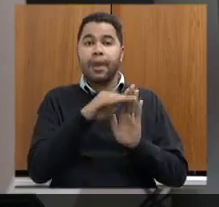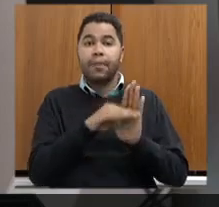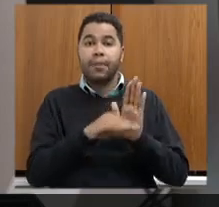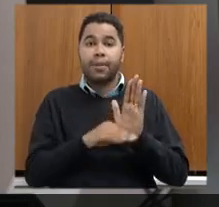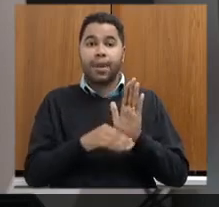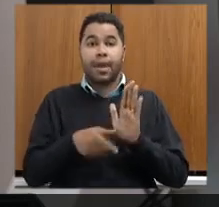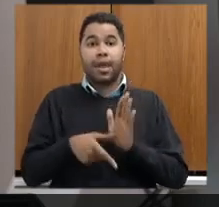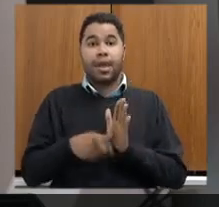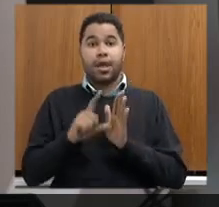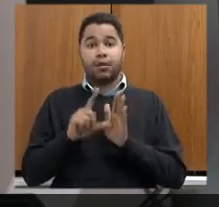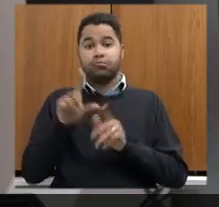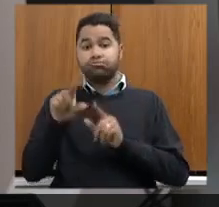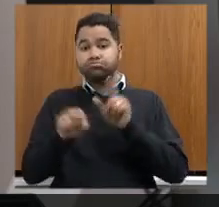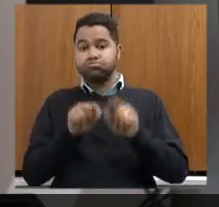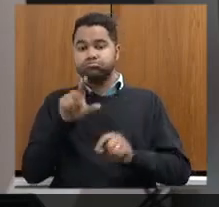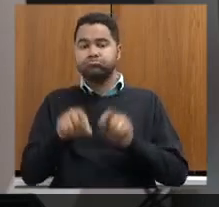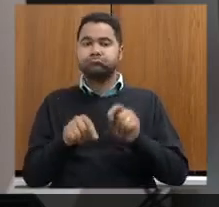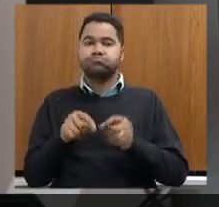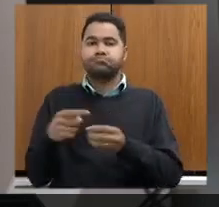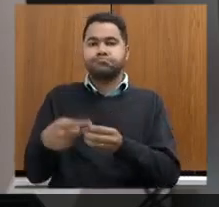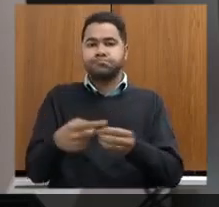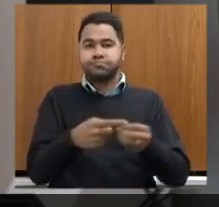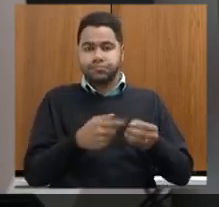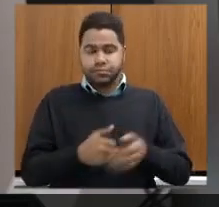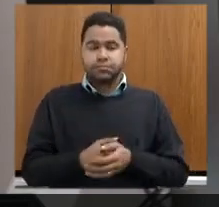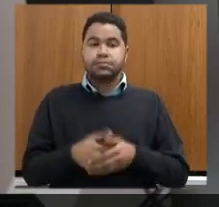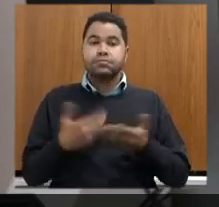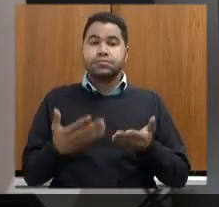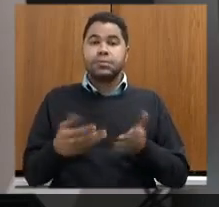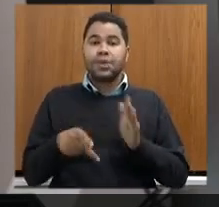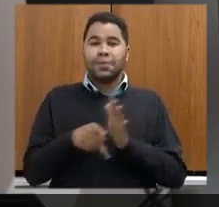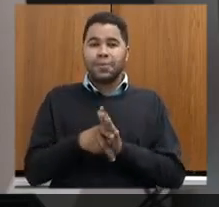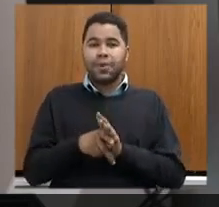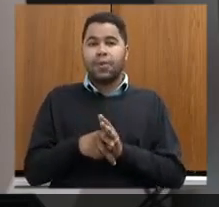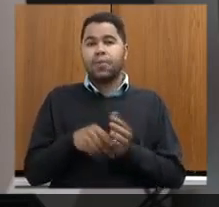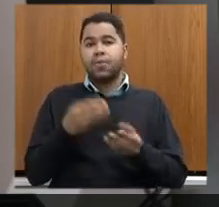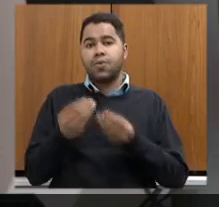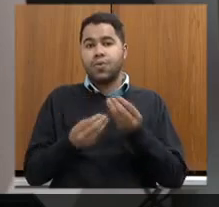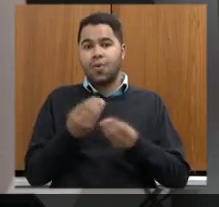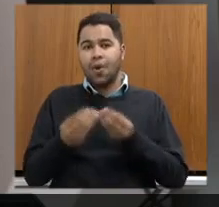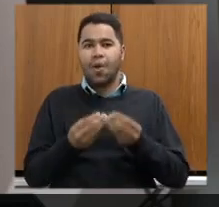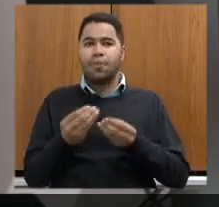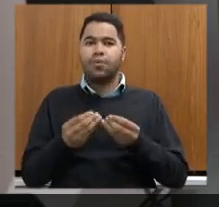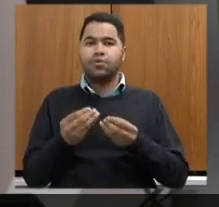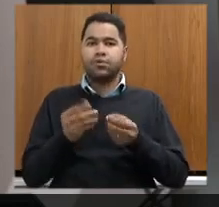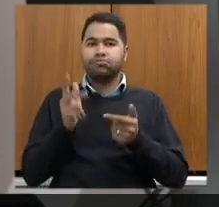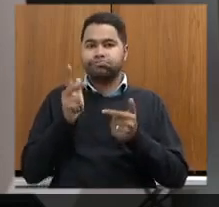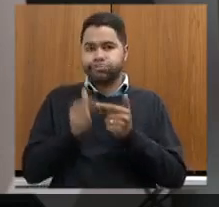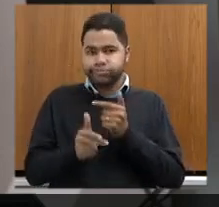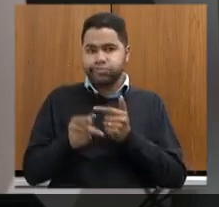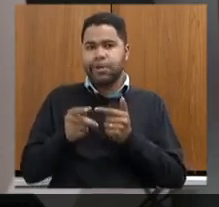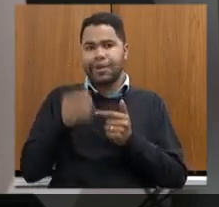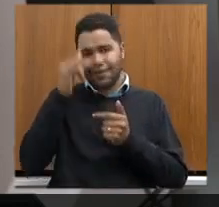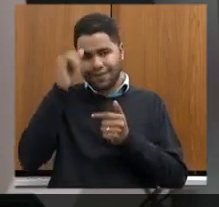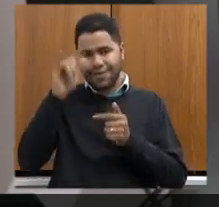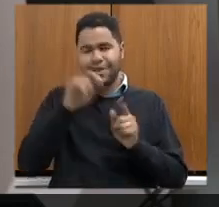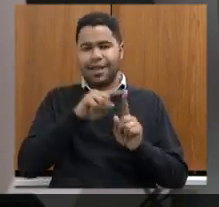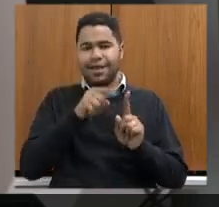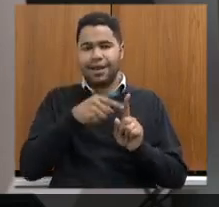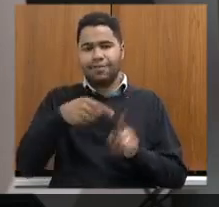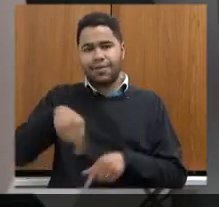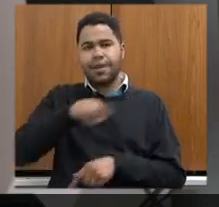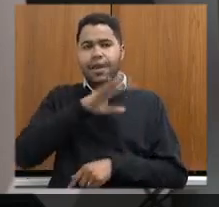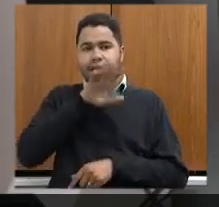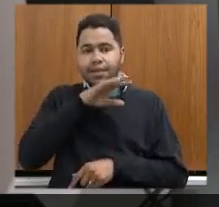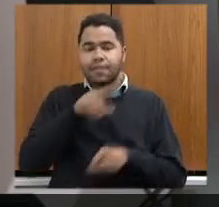selecionados os municípios. O programa estadual de esterilização de animais domésticos, que conta com o aporte de recursos do governo,